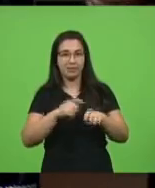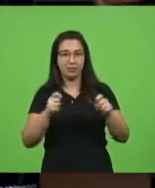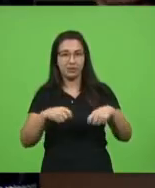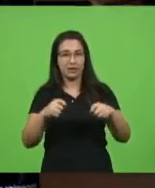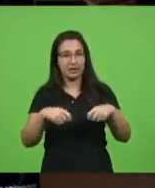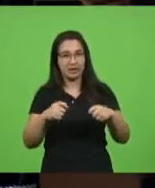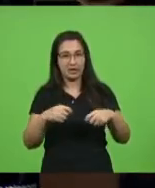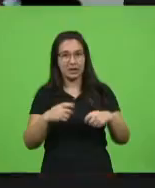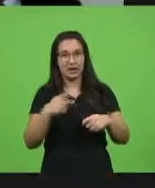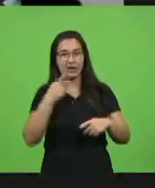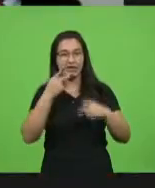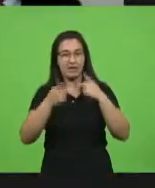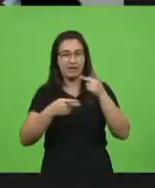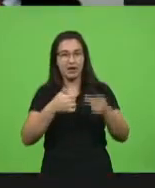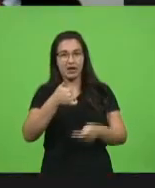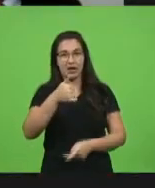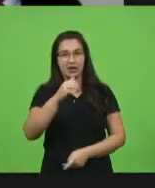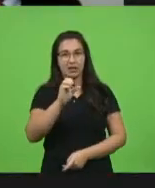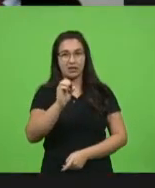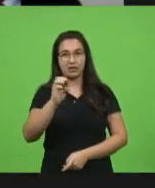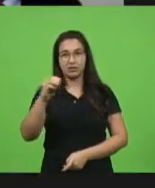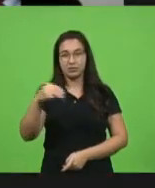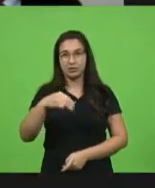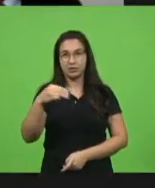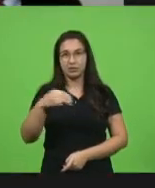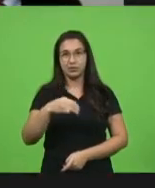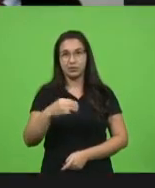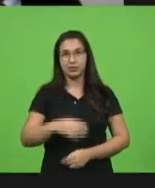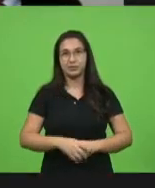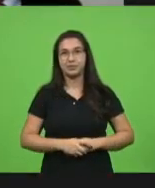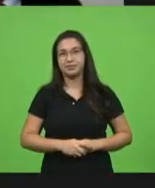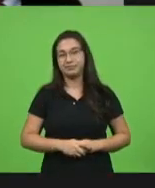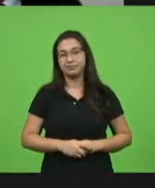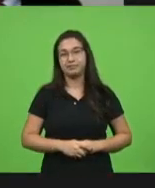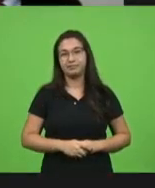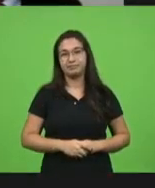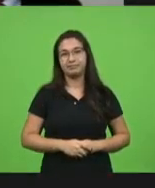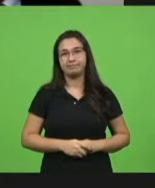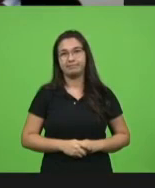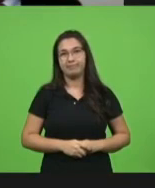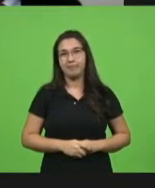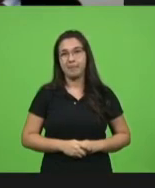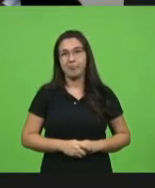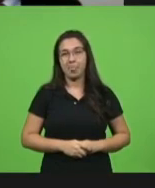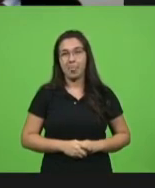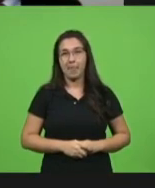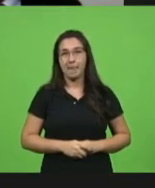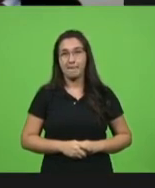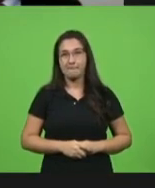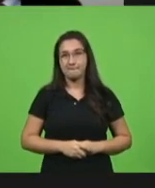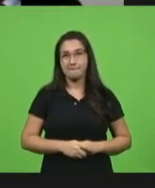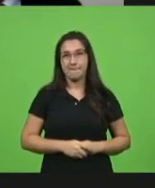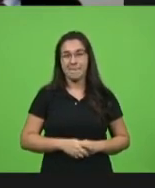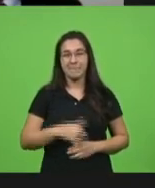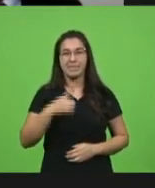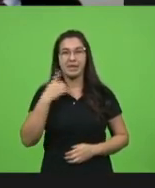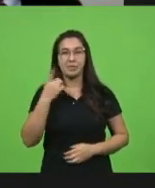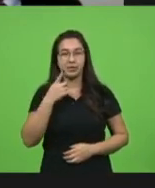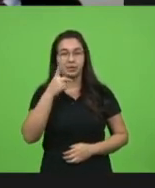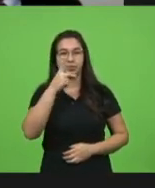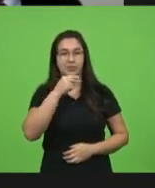deputado Moacir Sopelsa. Muito bem, deputado, deputado Kennedy, e de vossa excelência,